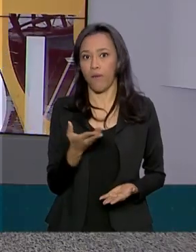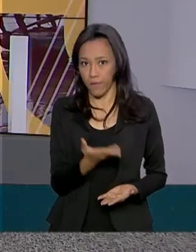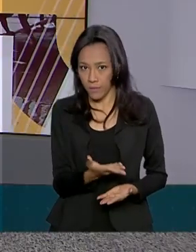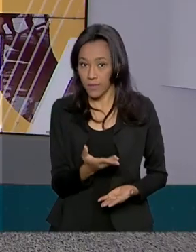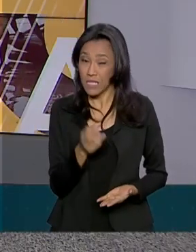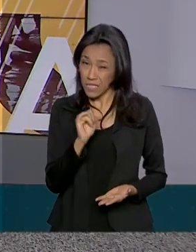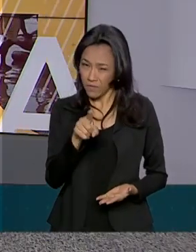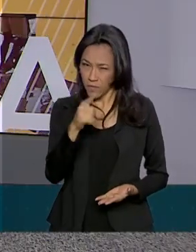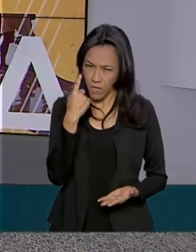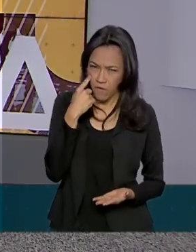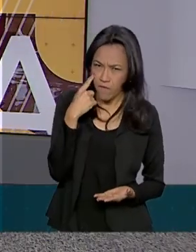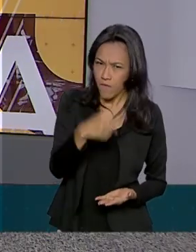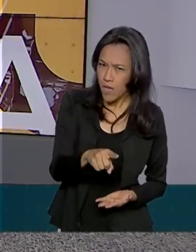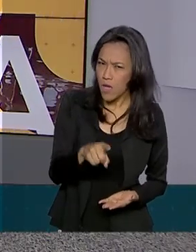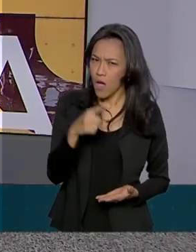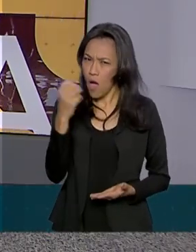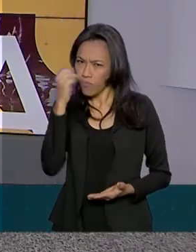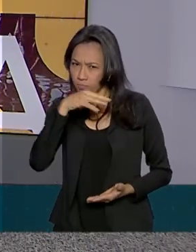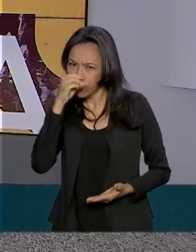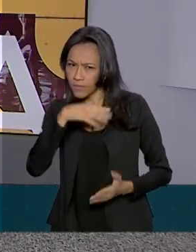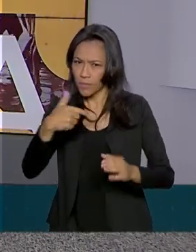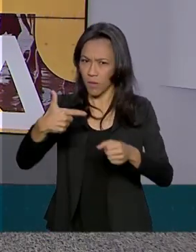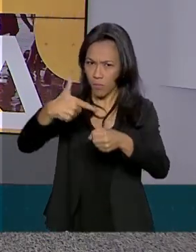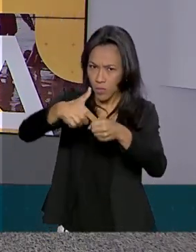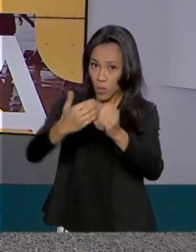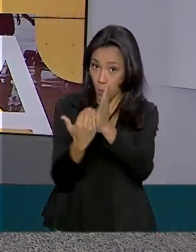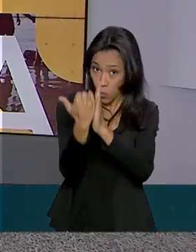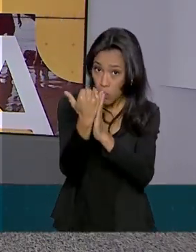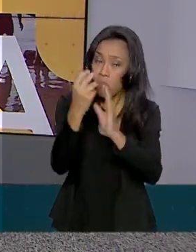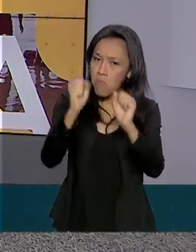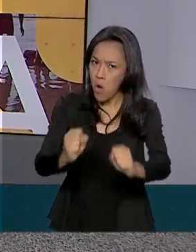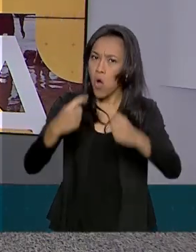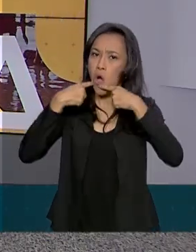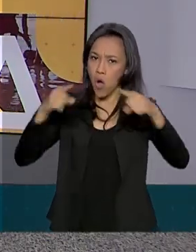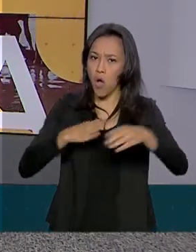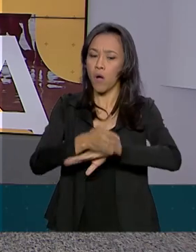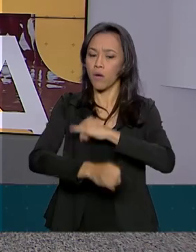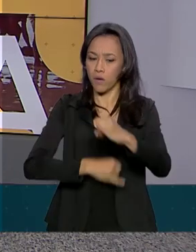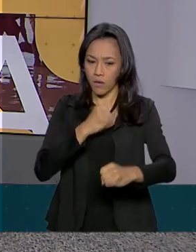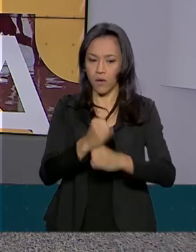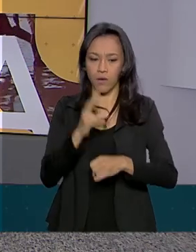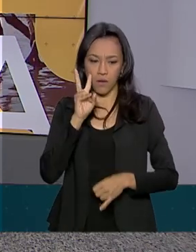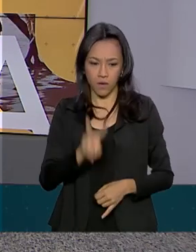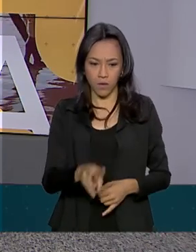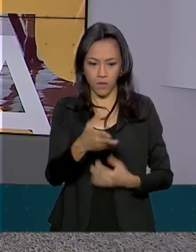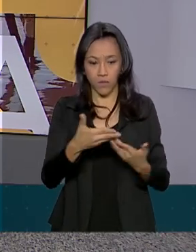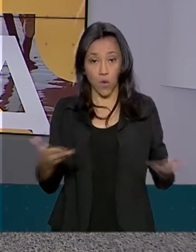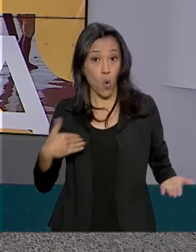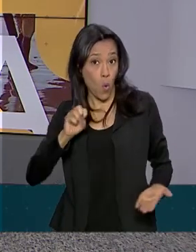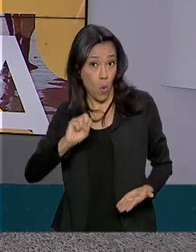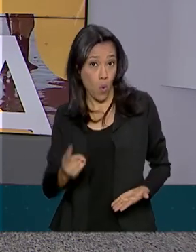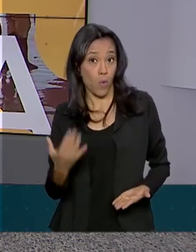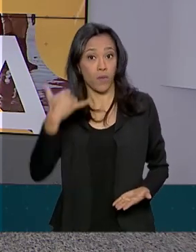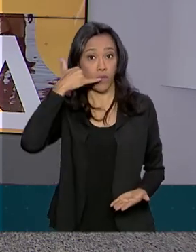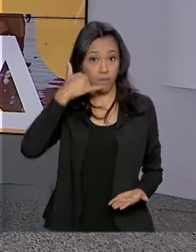Caso você flagre algum aumento abusivo dos combustíveis, pode denunciar pelo site da agência ou ligar para a central da ANP.